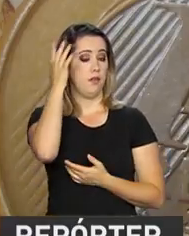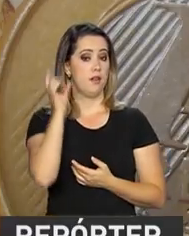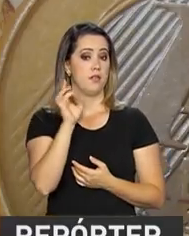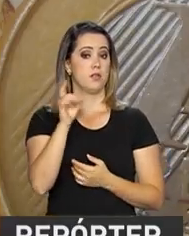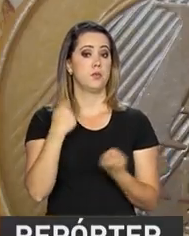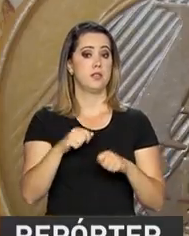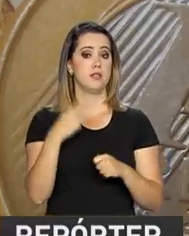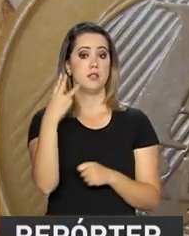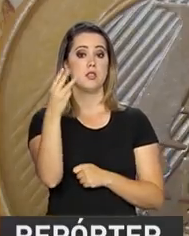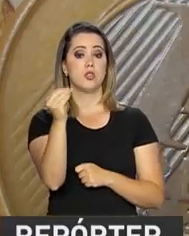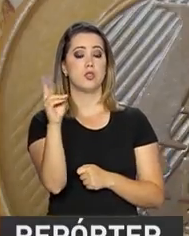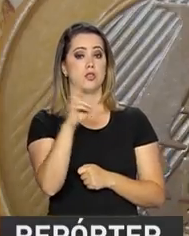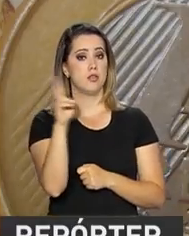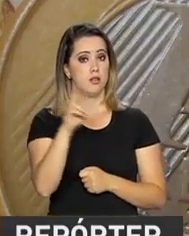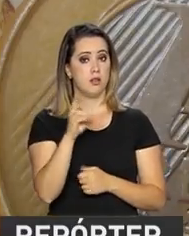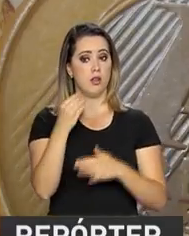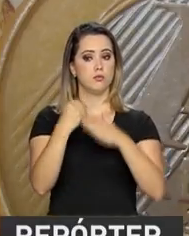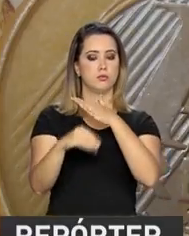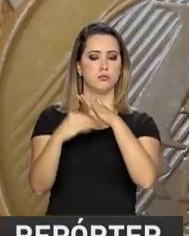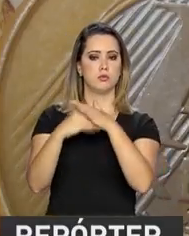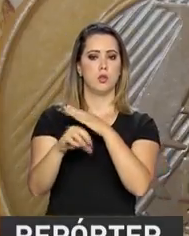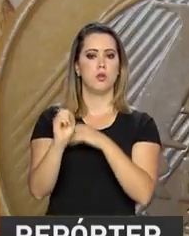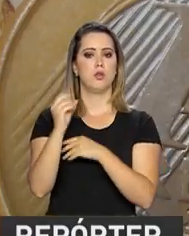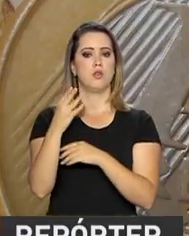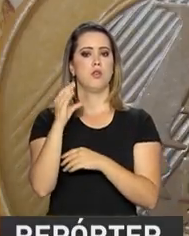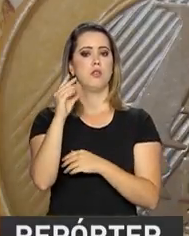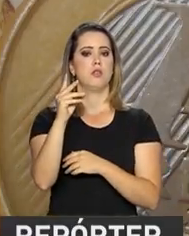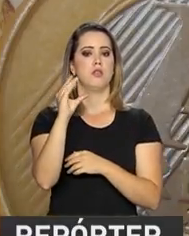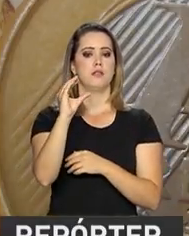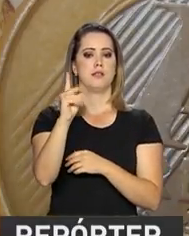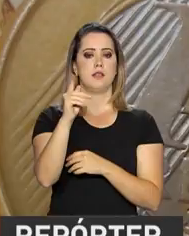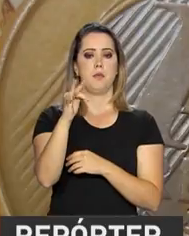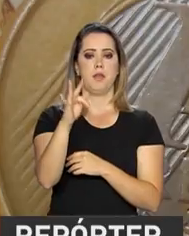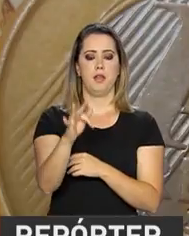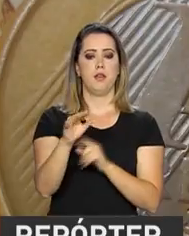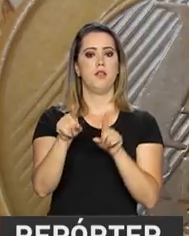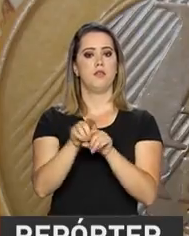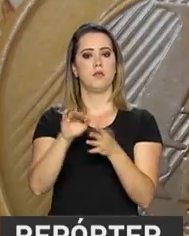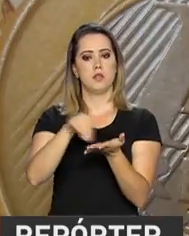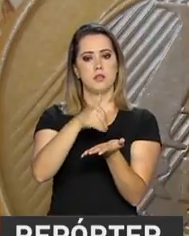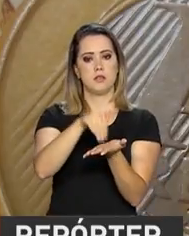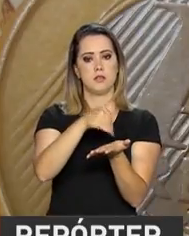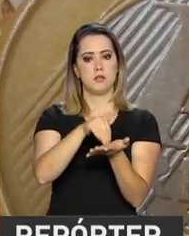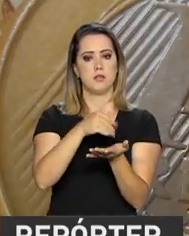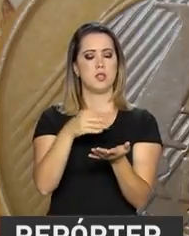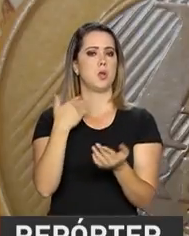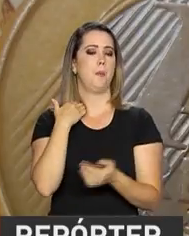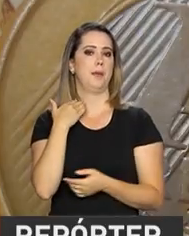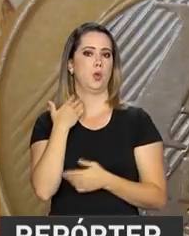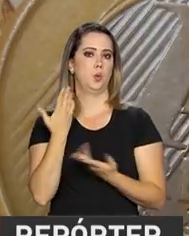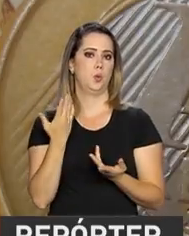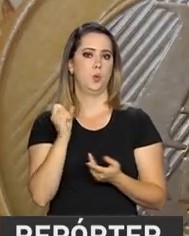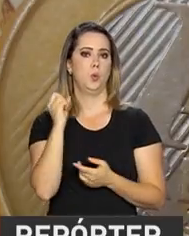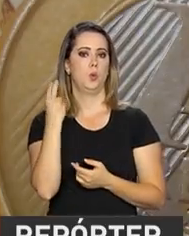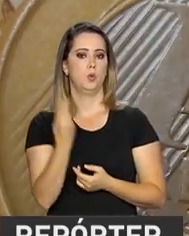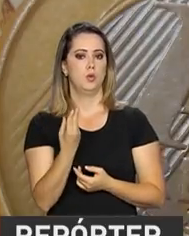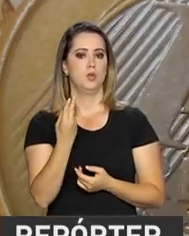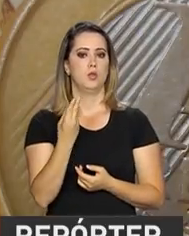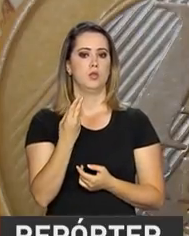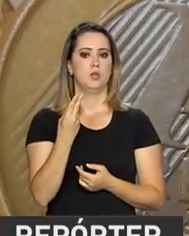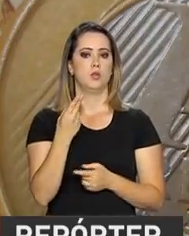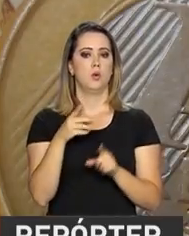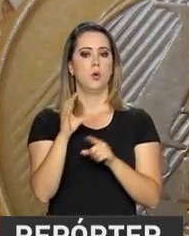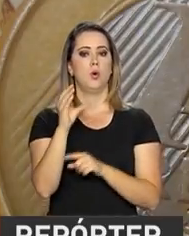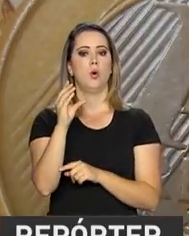mínimo R$ 30 para começar a aplicação, um número de CPF e um cadastro em uma instituição financeira, que pode ser um banco ou uma